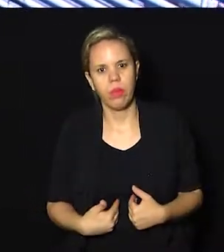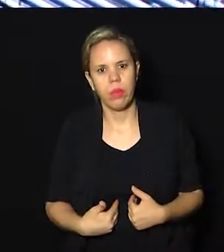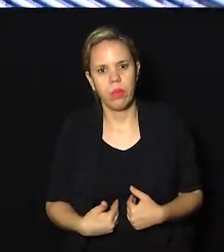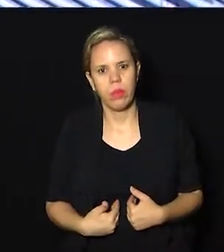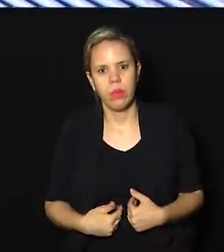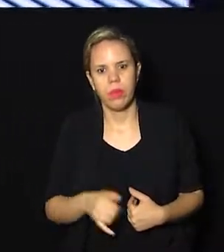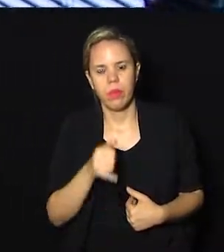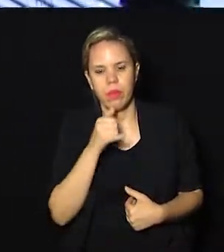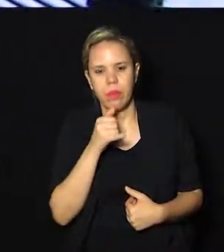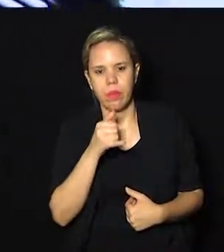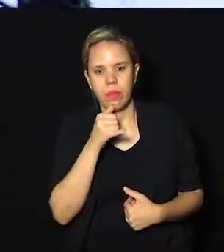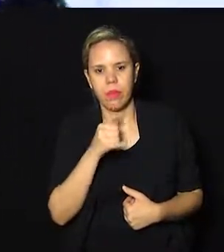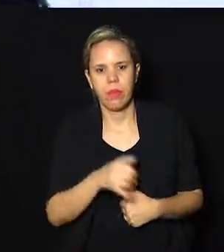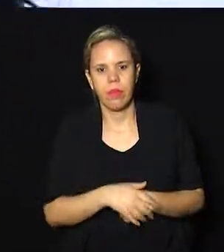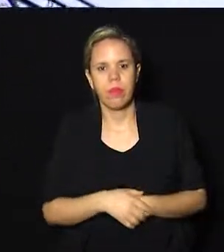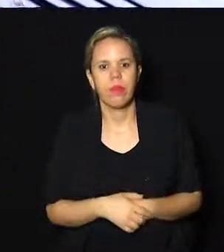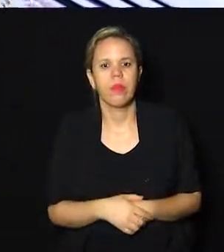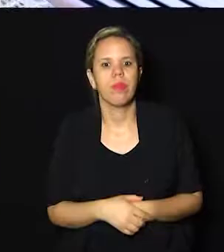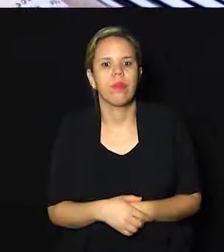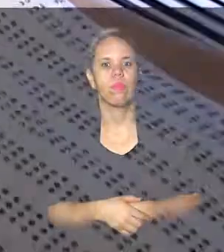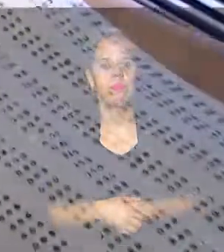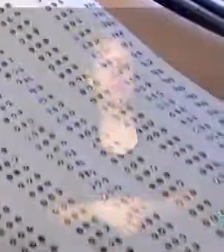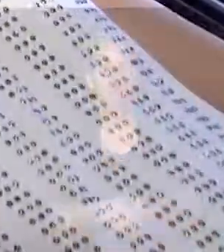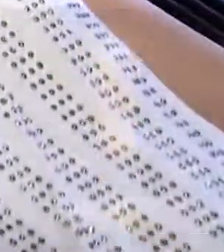aí? Então, aqui, com você,